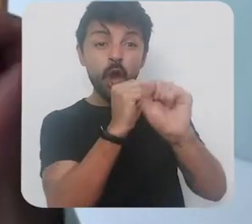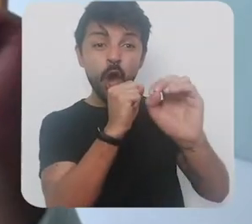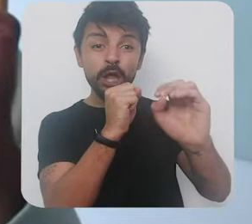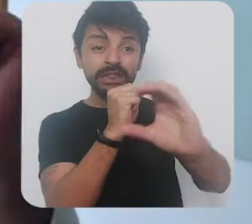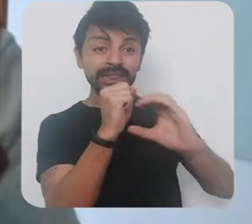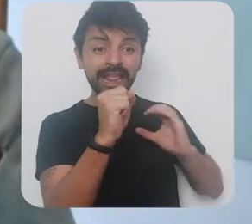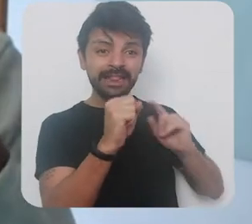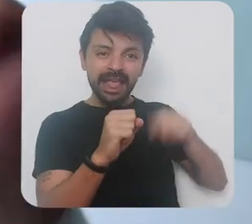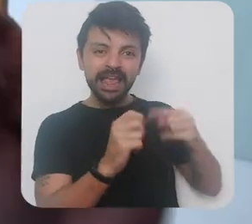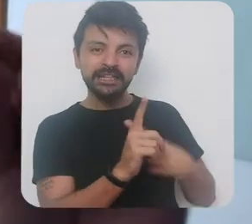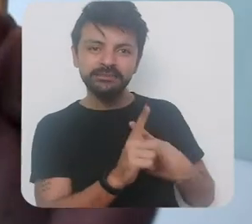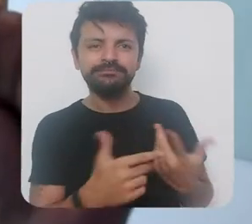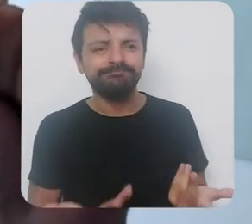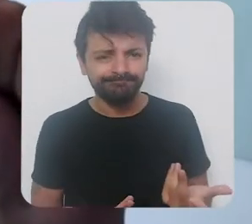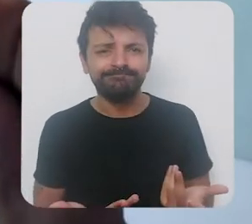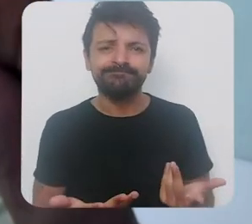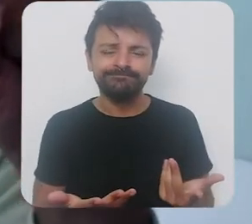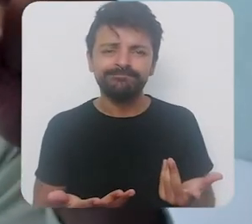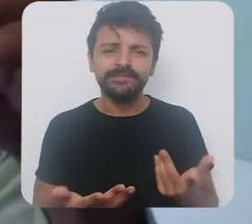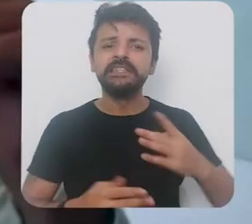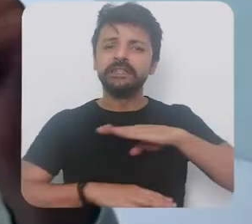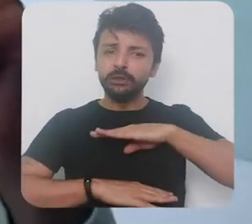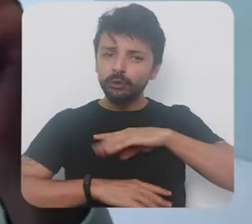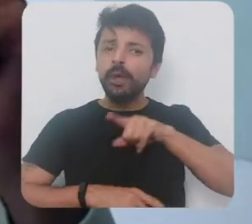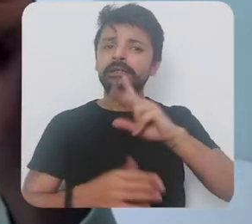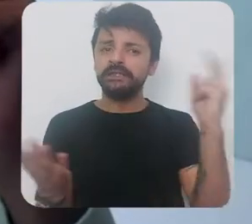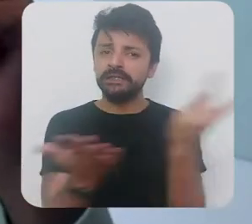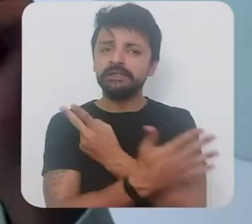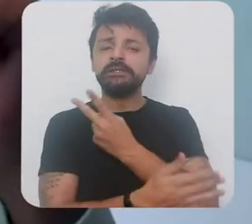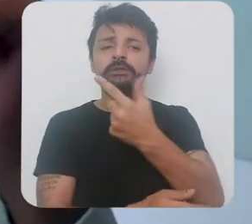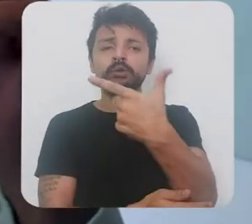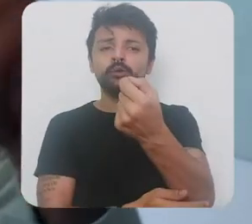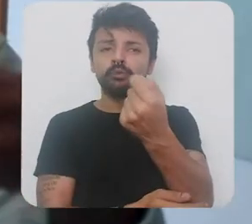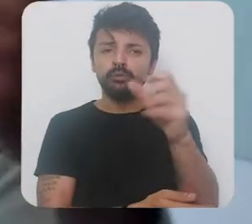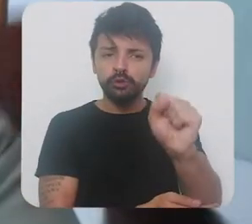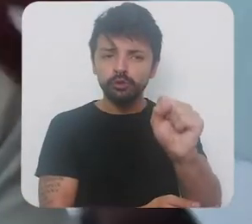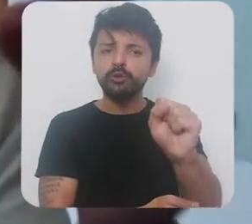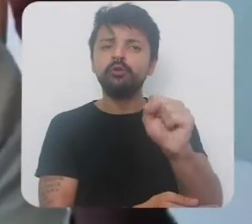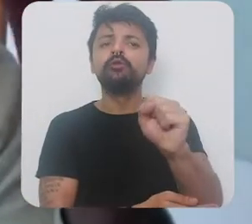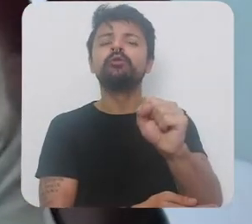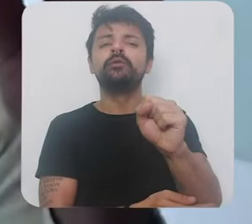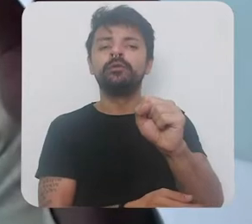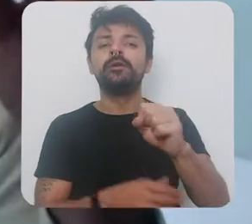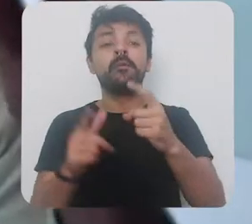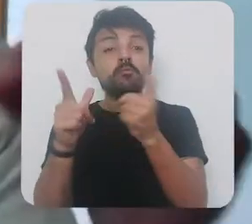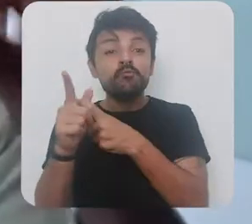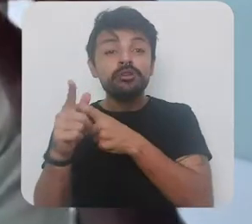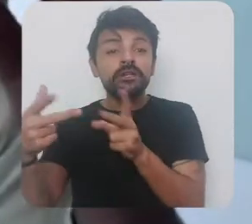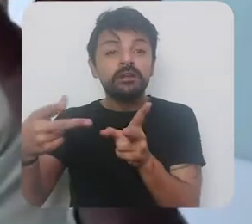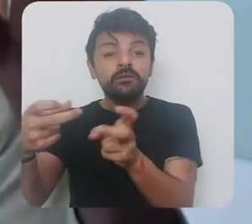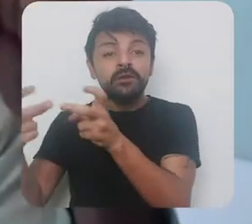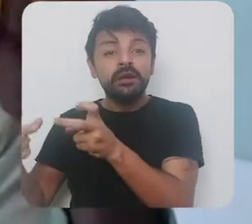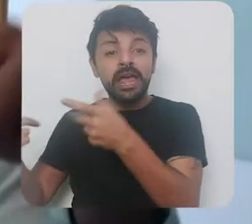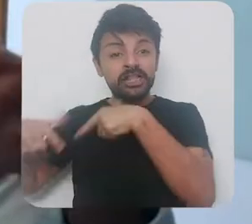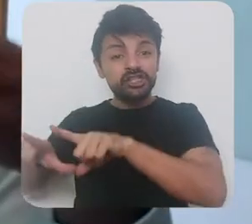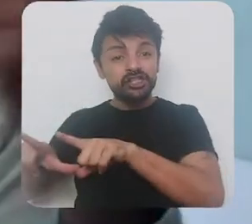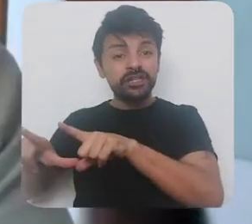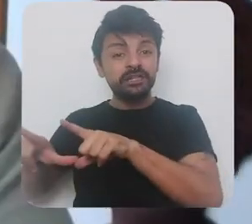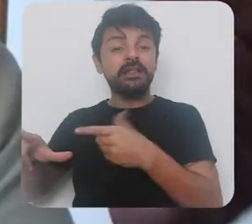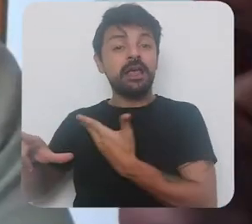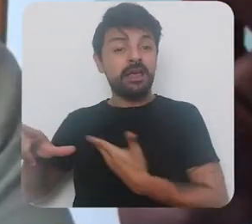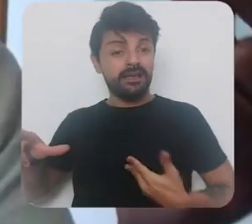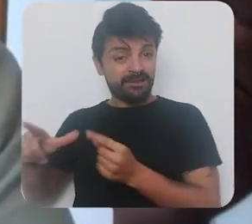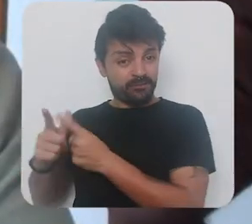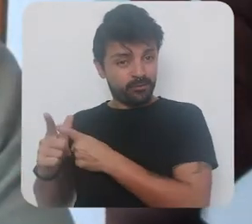situação em que na crise de 2008 o o espaço de exercitar a política fiscal por meio de